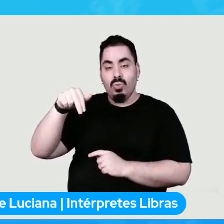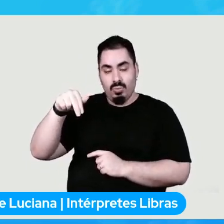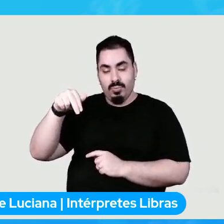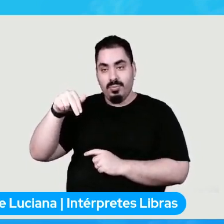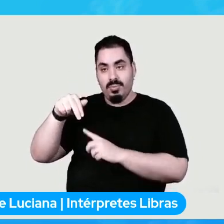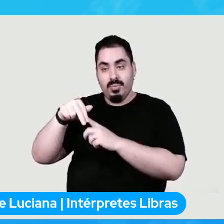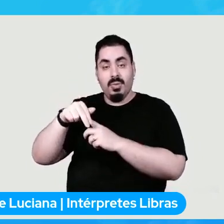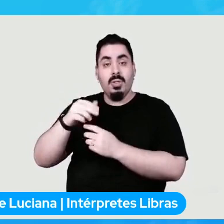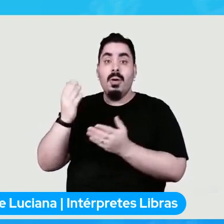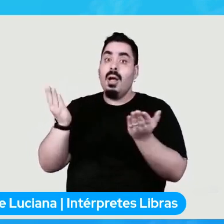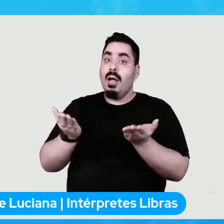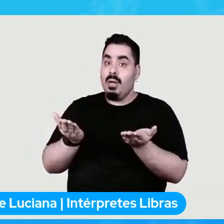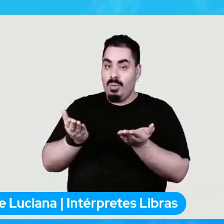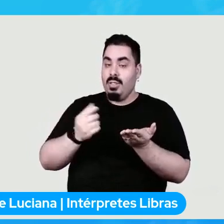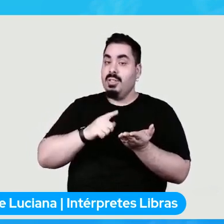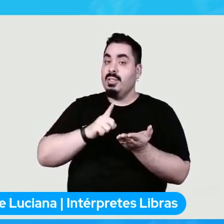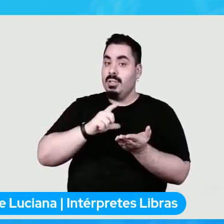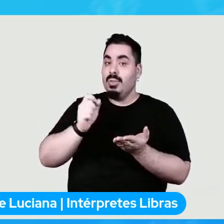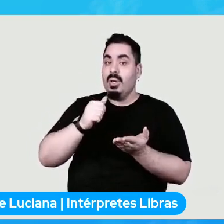Brasil 2021.